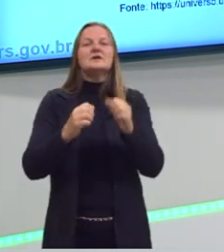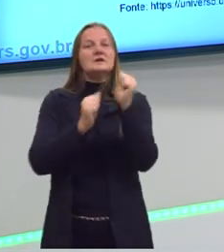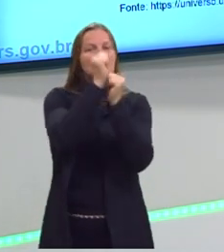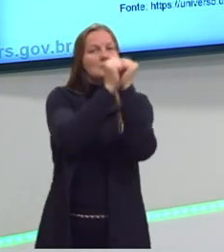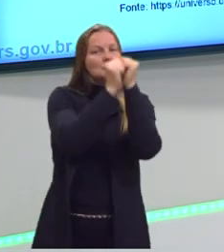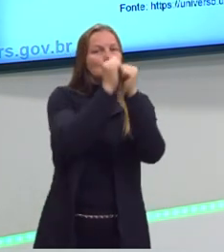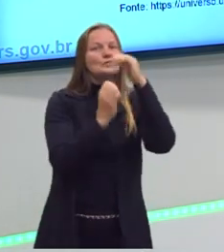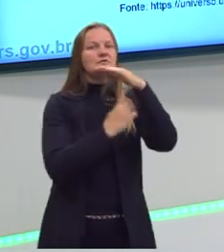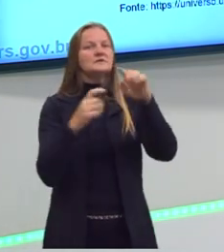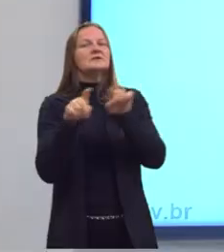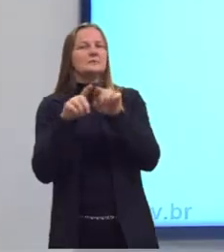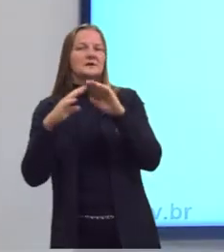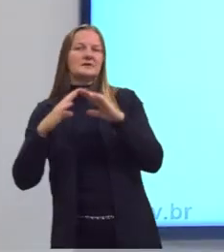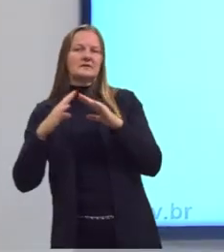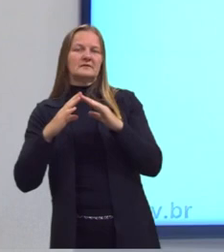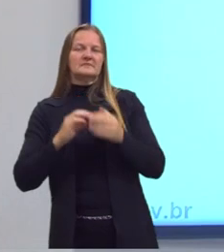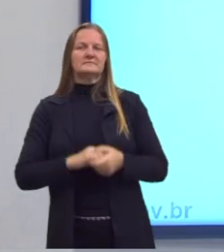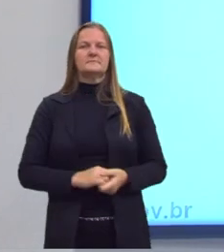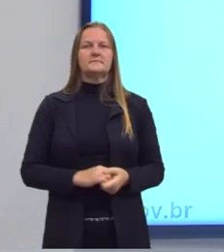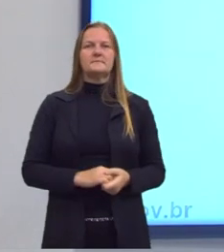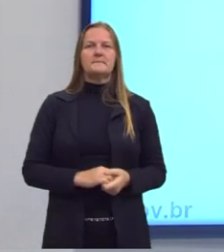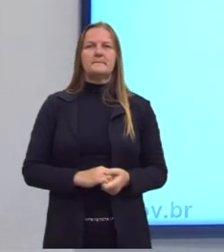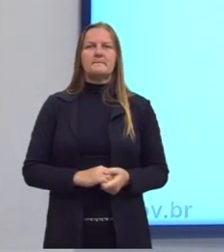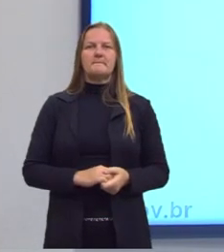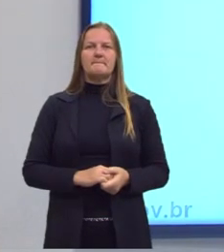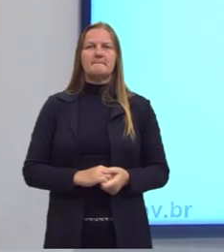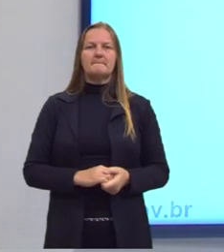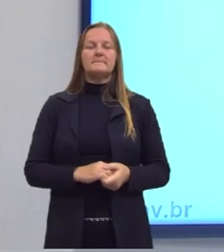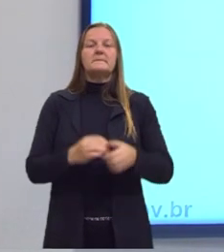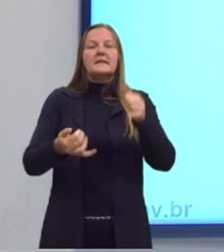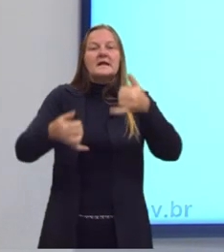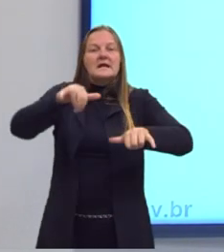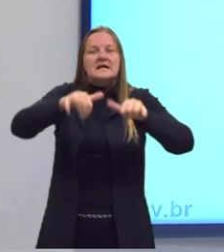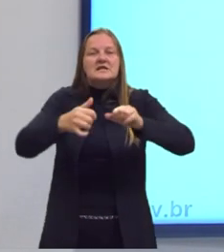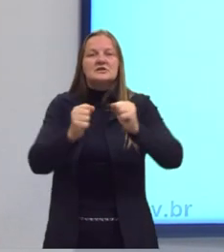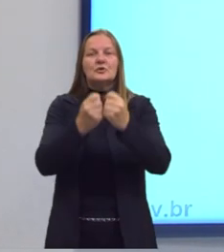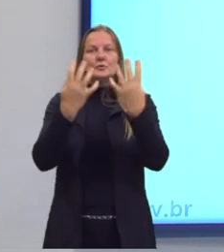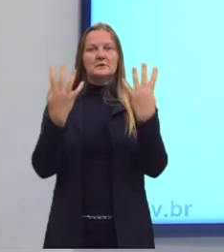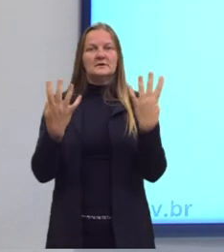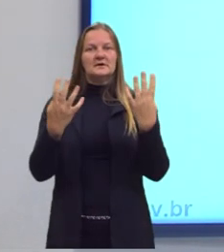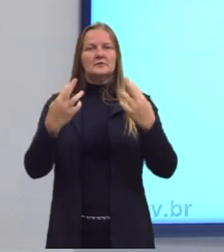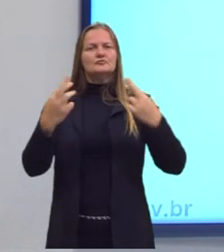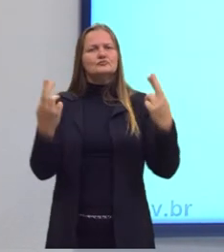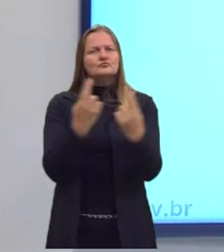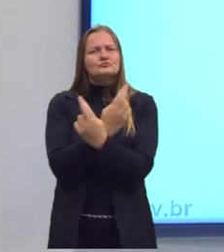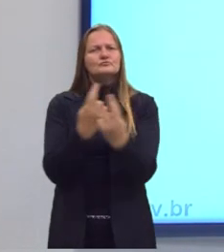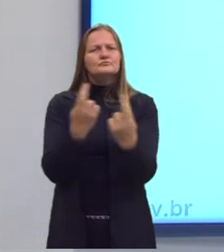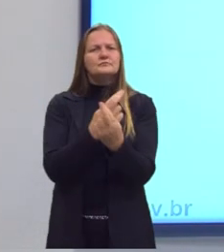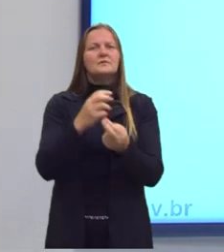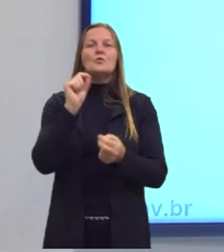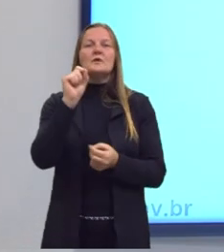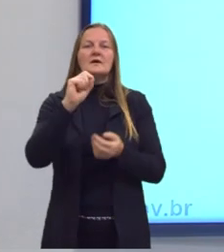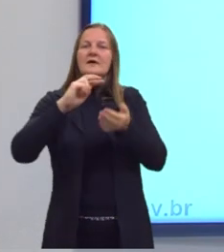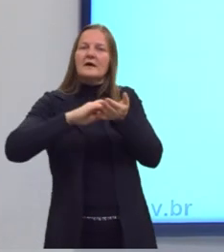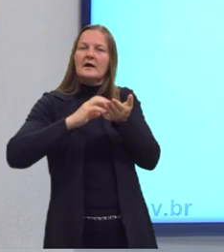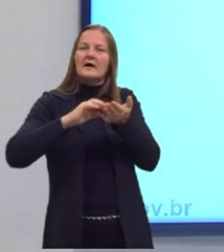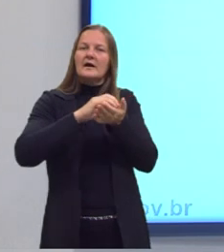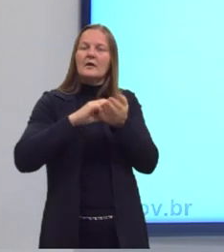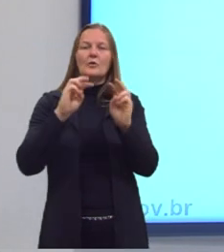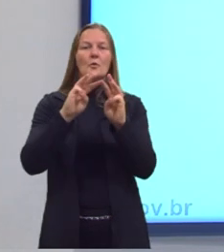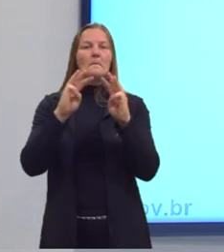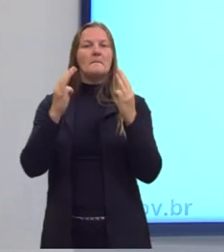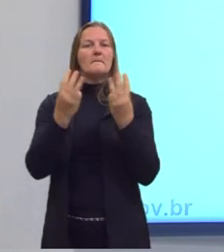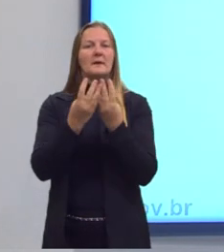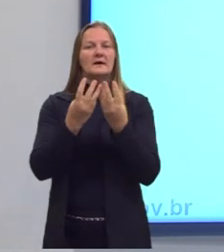quanto dentro de casa. Então, a estequiometria, ela corresponde aos cálculos de massa,